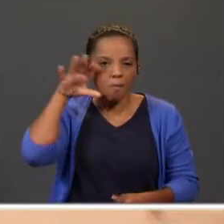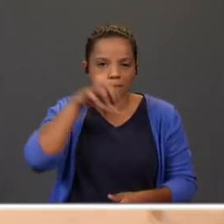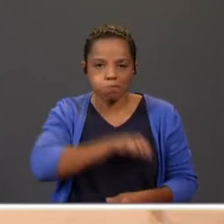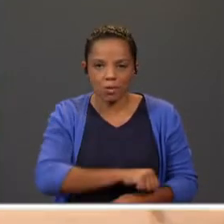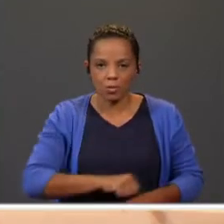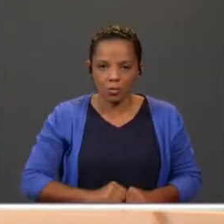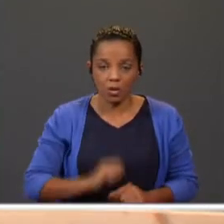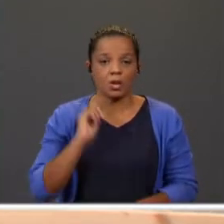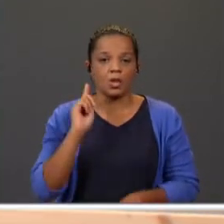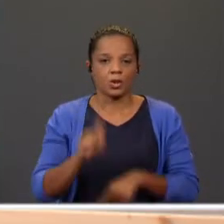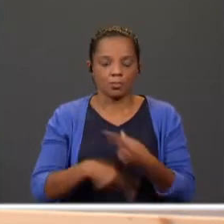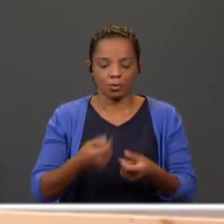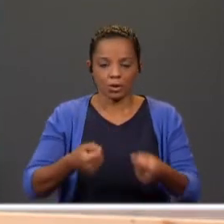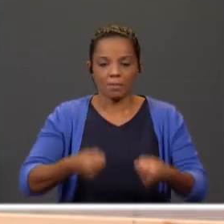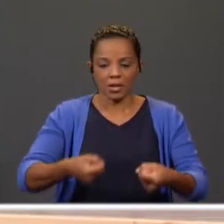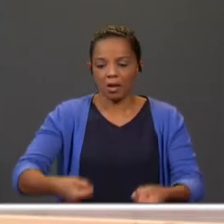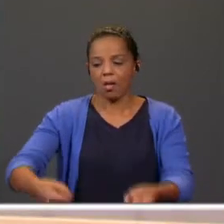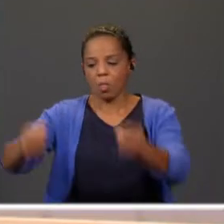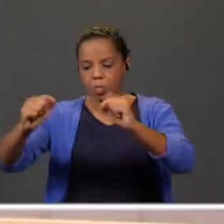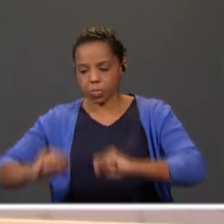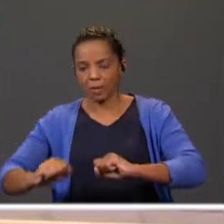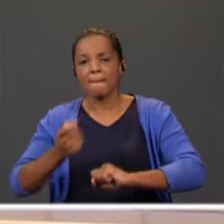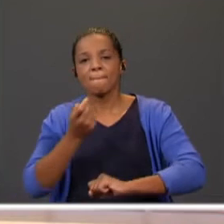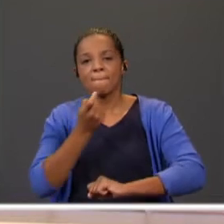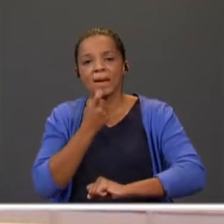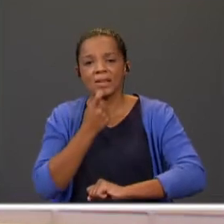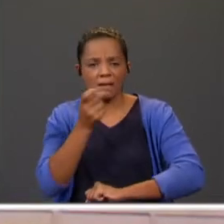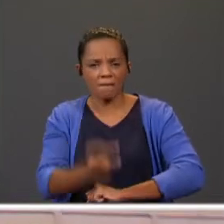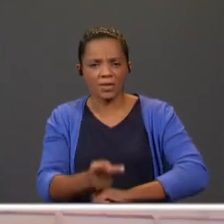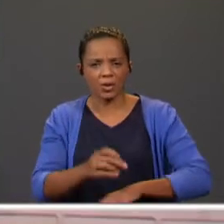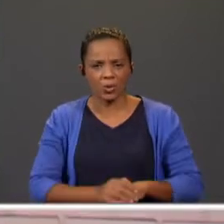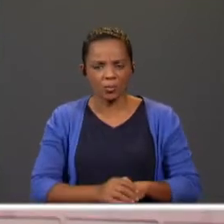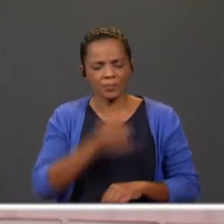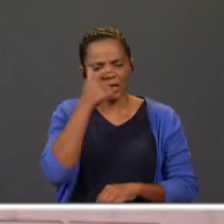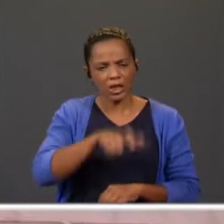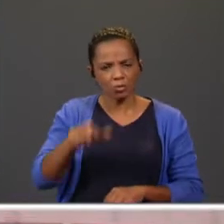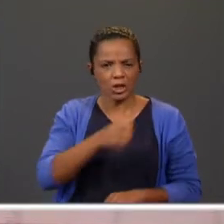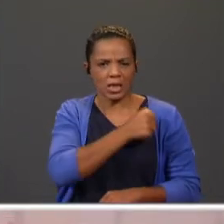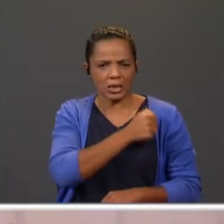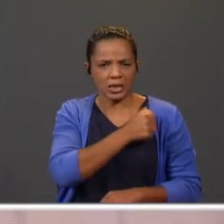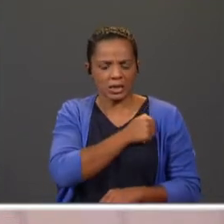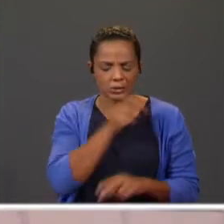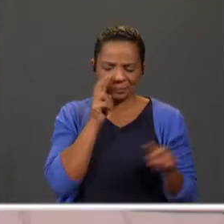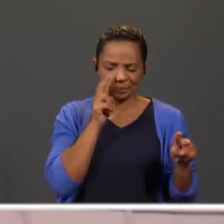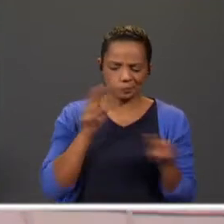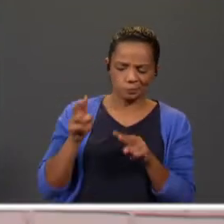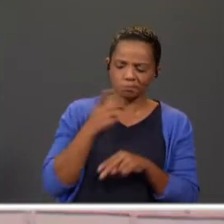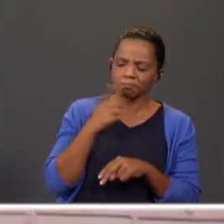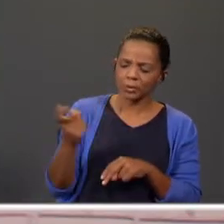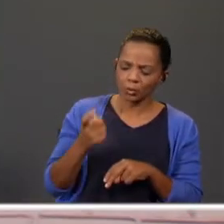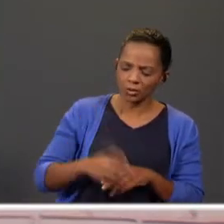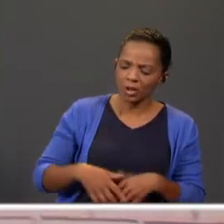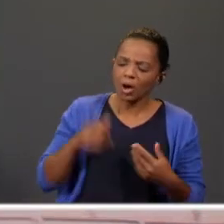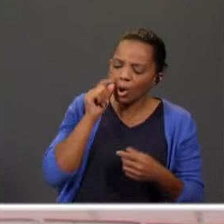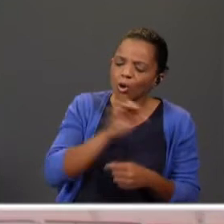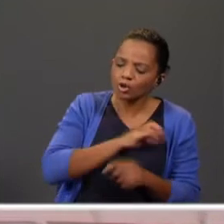Depois de despejada à panela, ficou a pedra no fundo. A gente da casa, que estava com os olhos nele, perguntou-lhe... Oh,